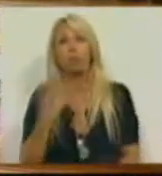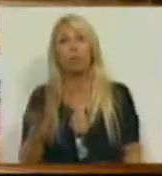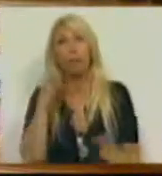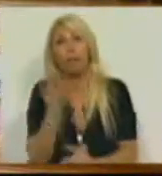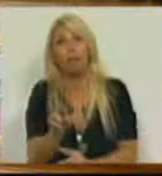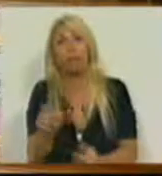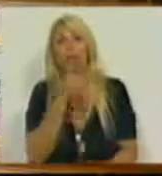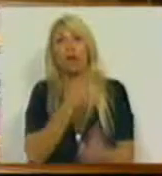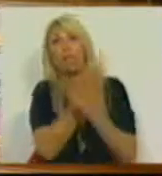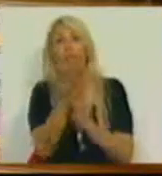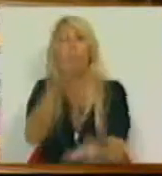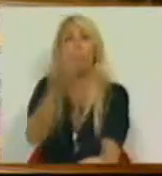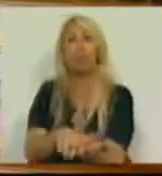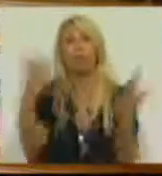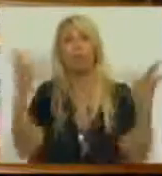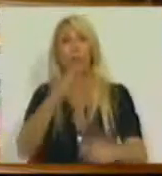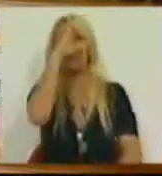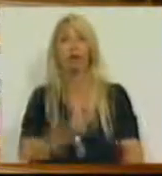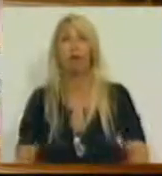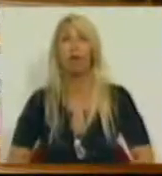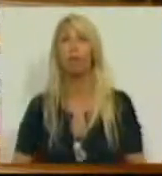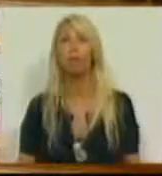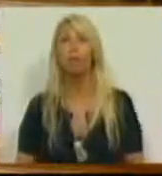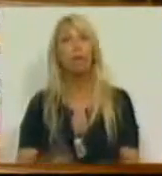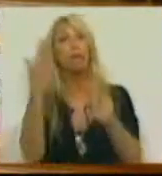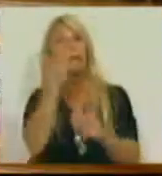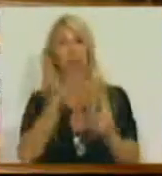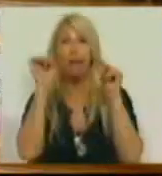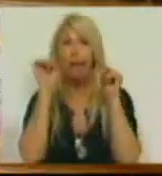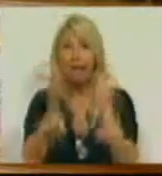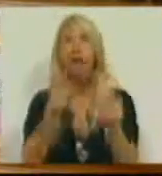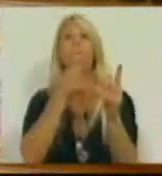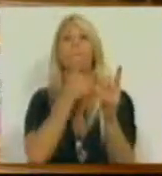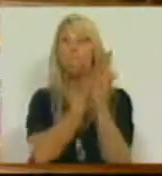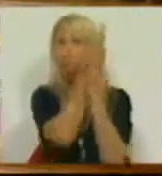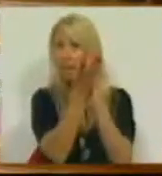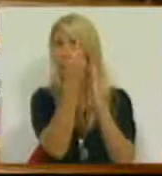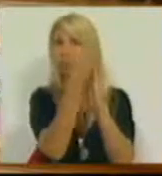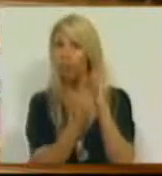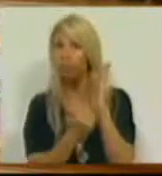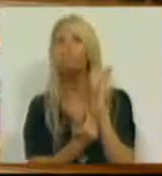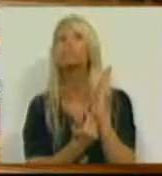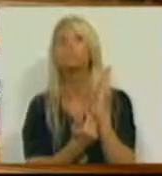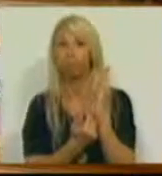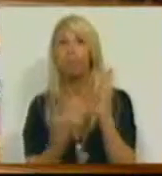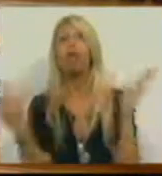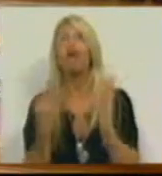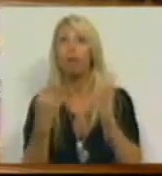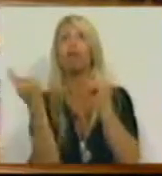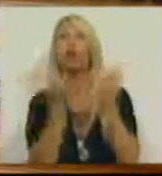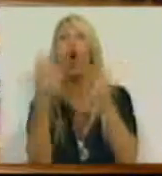ver estas medidas aprovadas no orçamento de Estado. E se estas medidas forem ao orçamento de Estado na